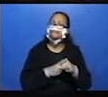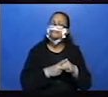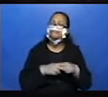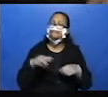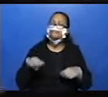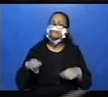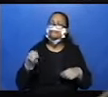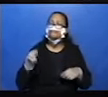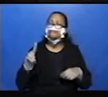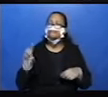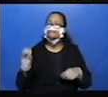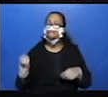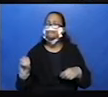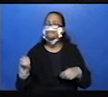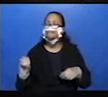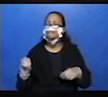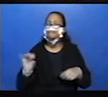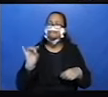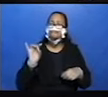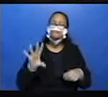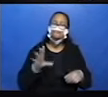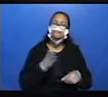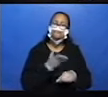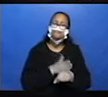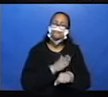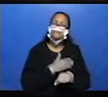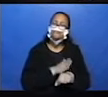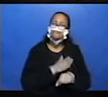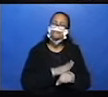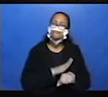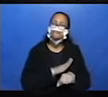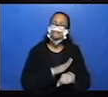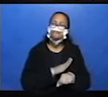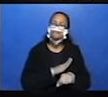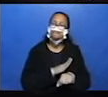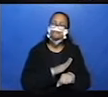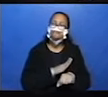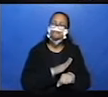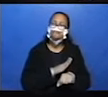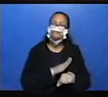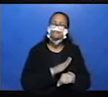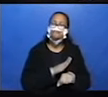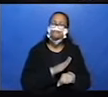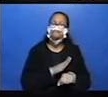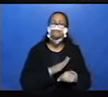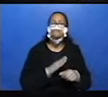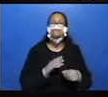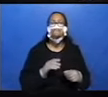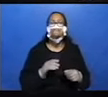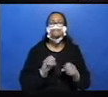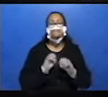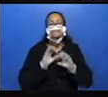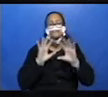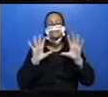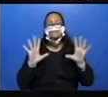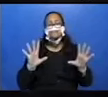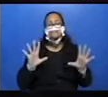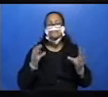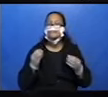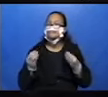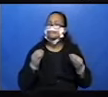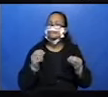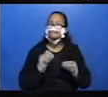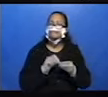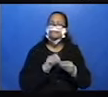era só para a gente treinar um pouquinho. Isso vai ficando um pouco mais claro conforme nós formos fazendo as